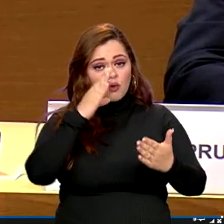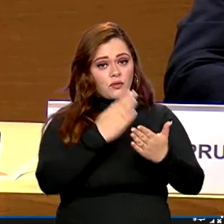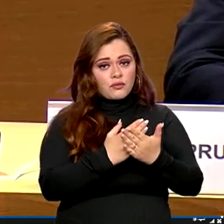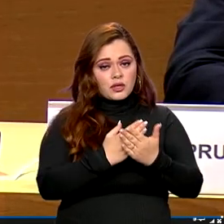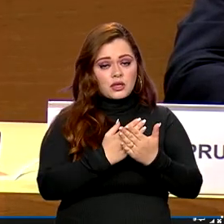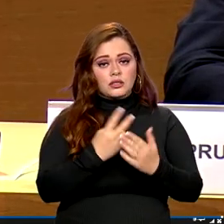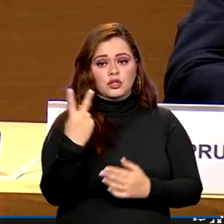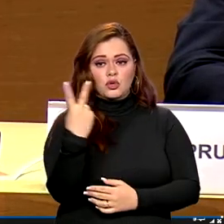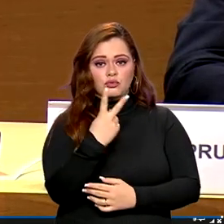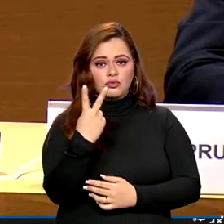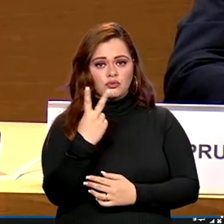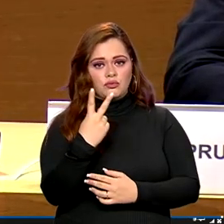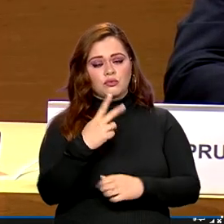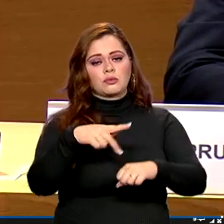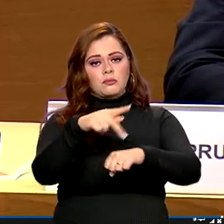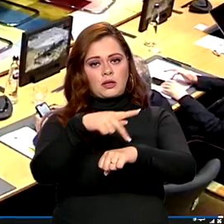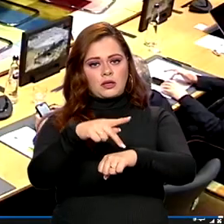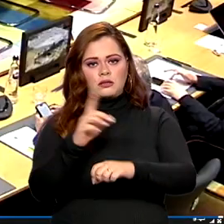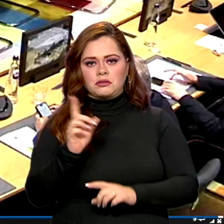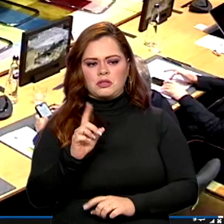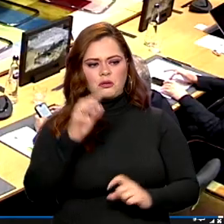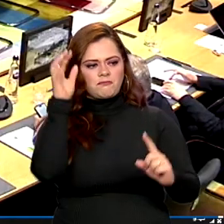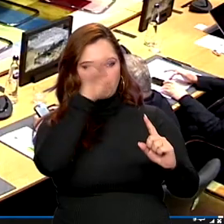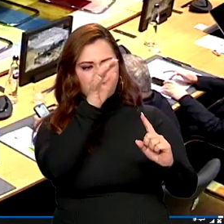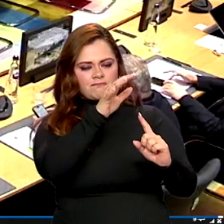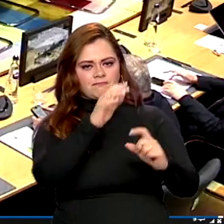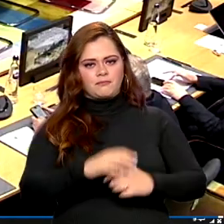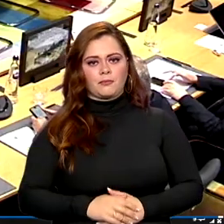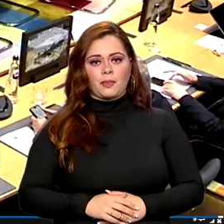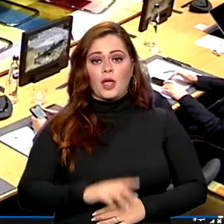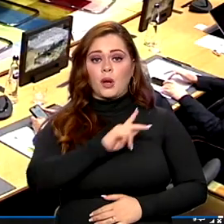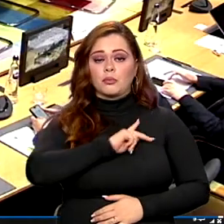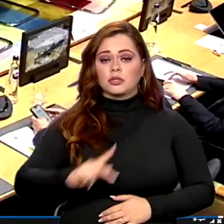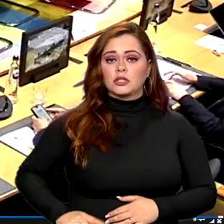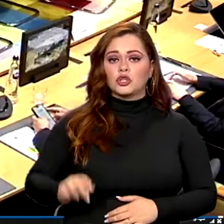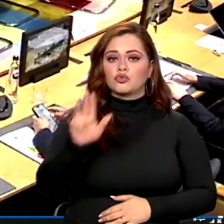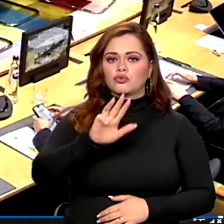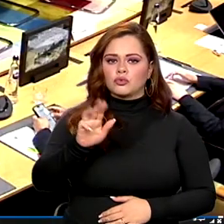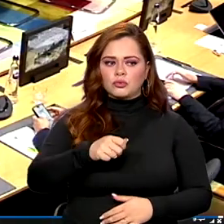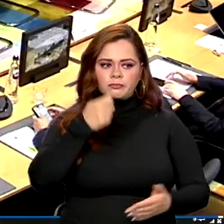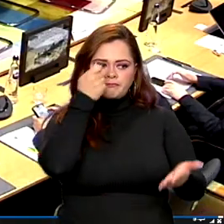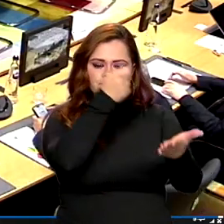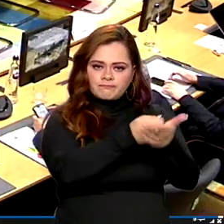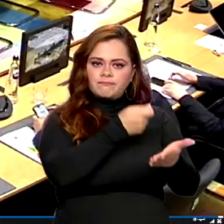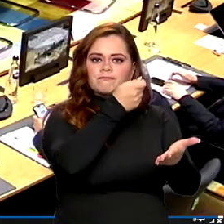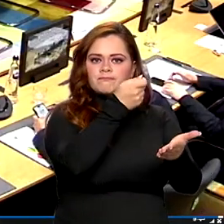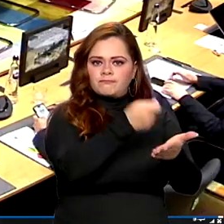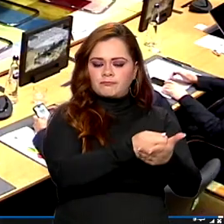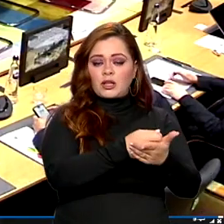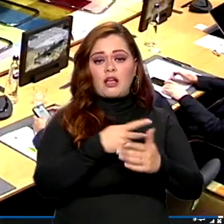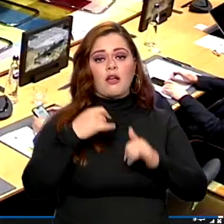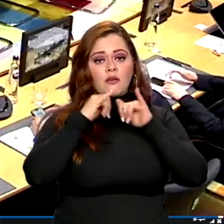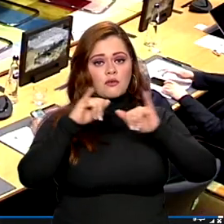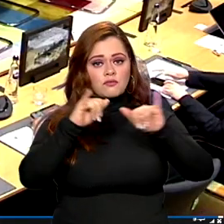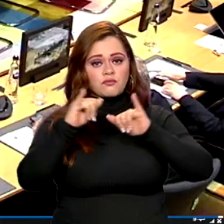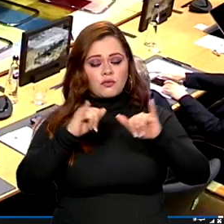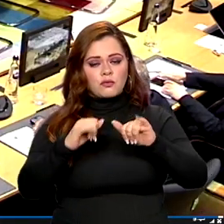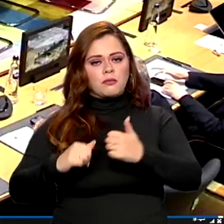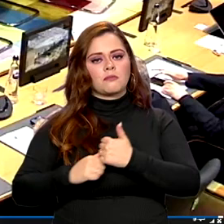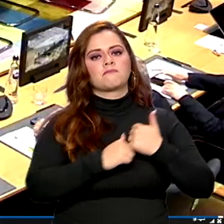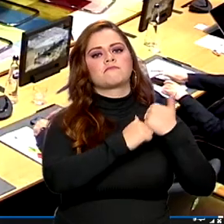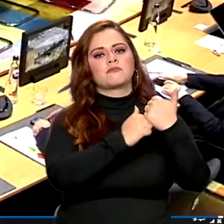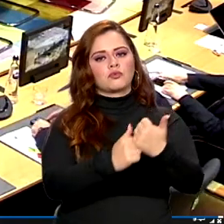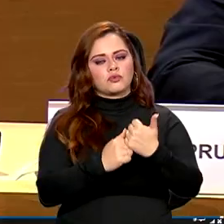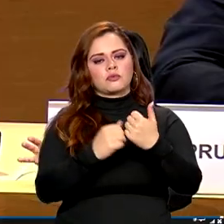e não em ameaças. O presidente Lula foi incisivo ao citar a posição do governo brasileiro em